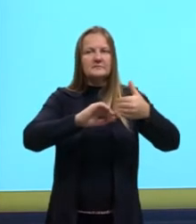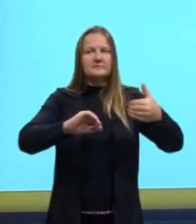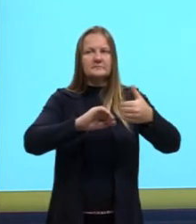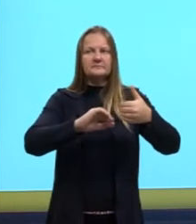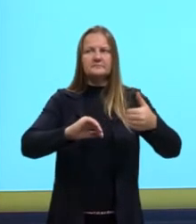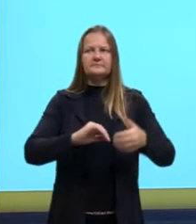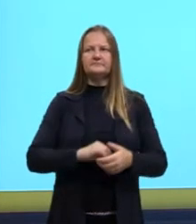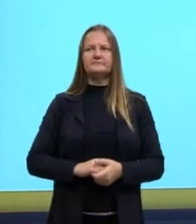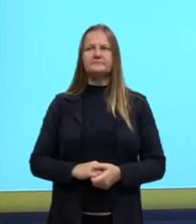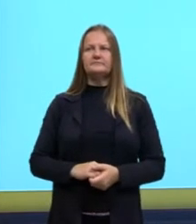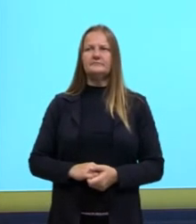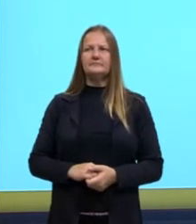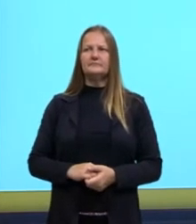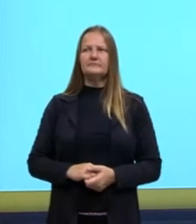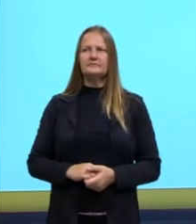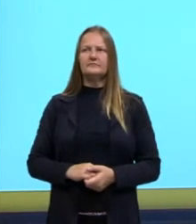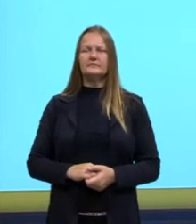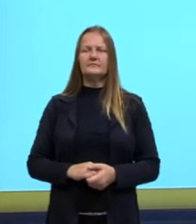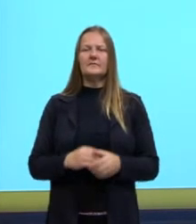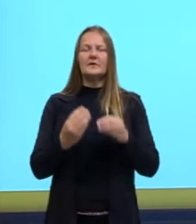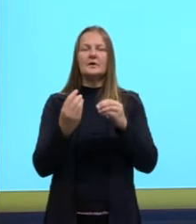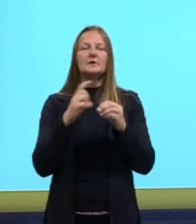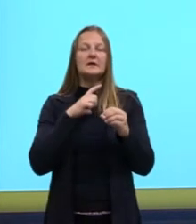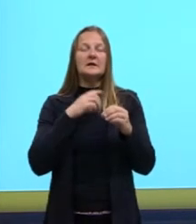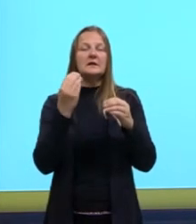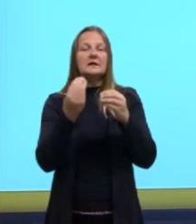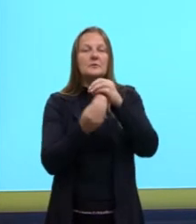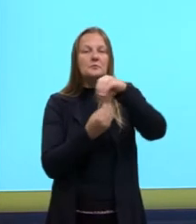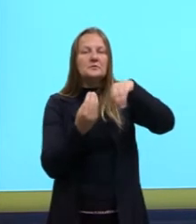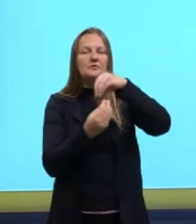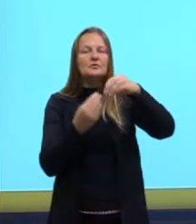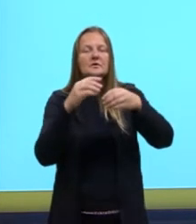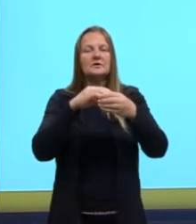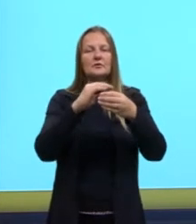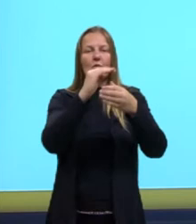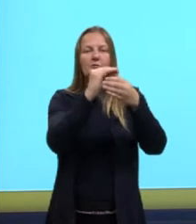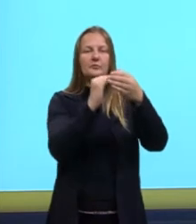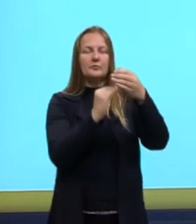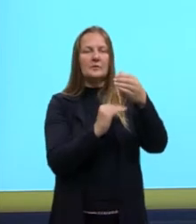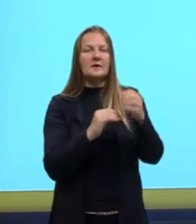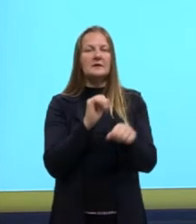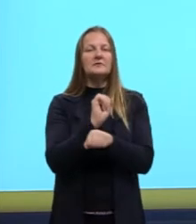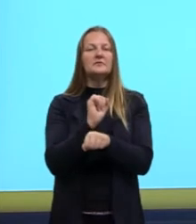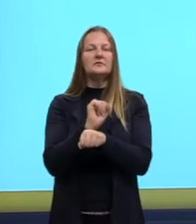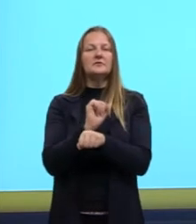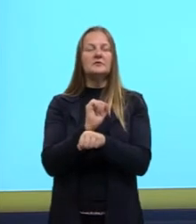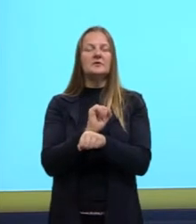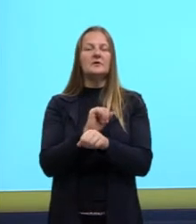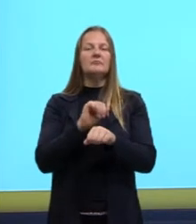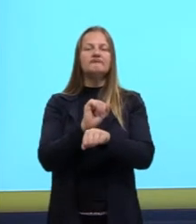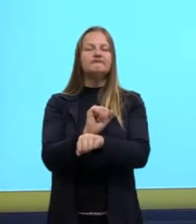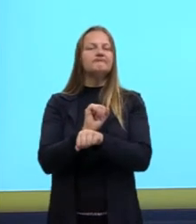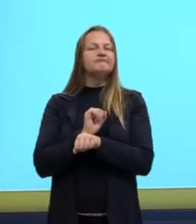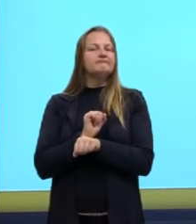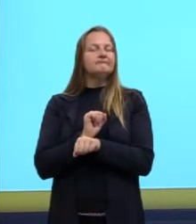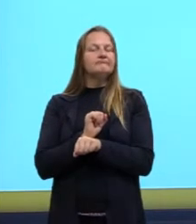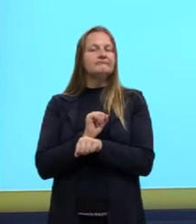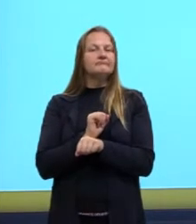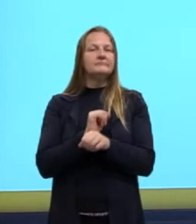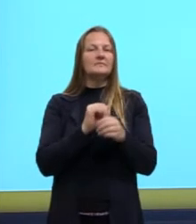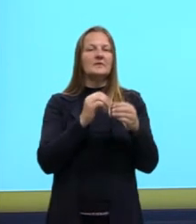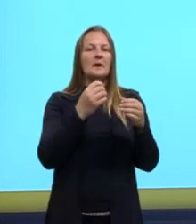dos componentes. Então, quando deixamos uma mistura em repouso, o